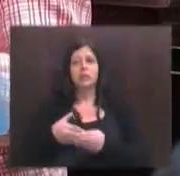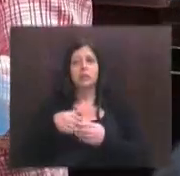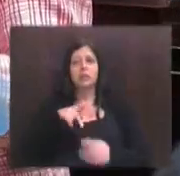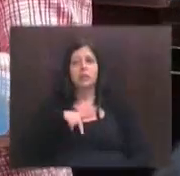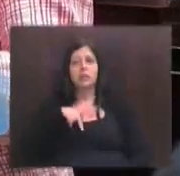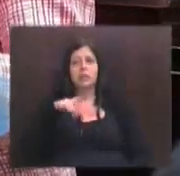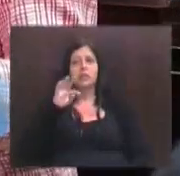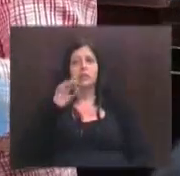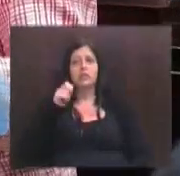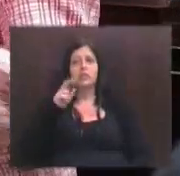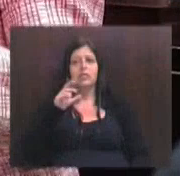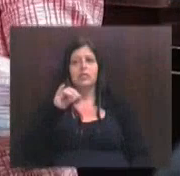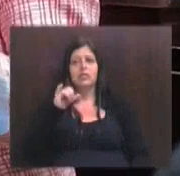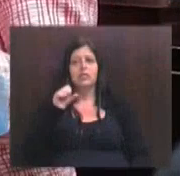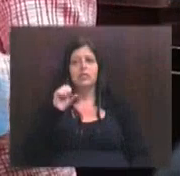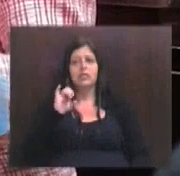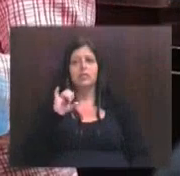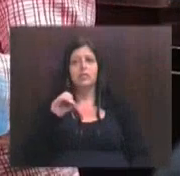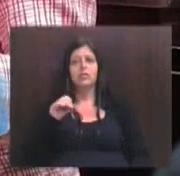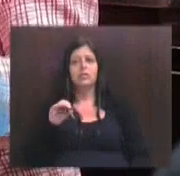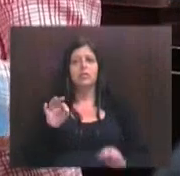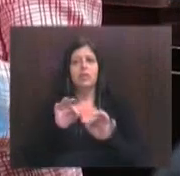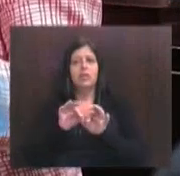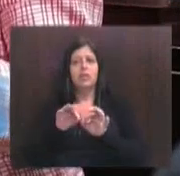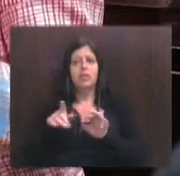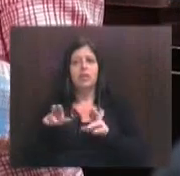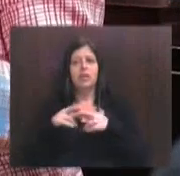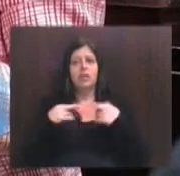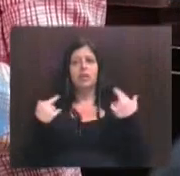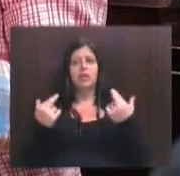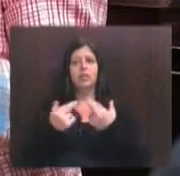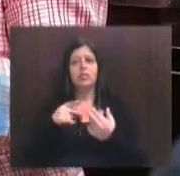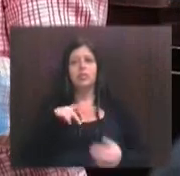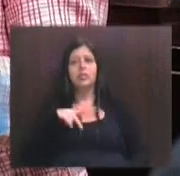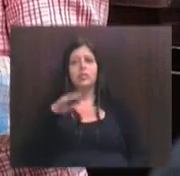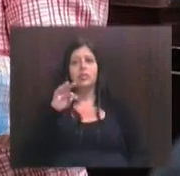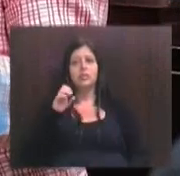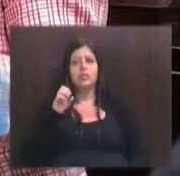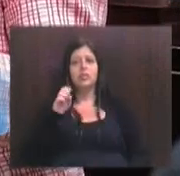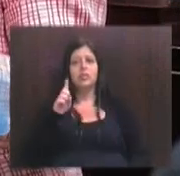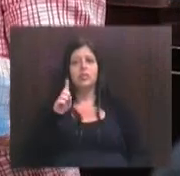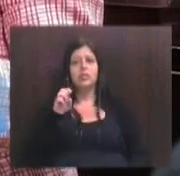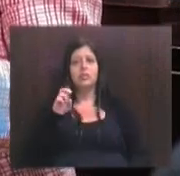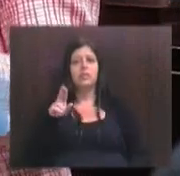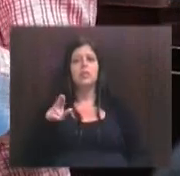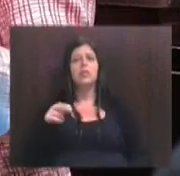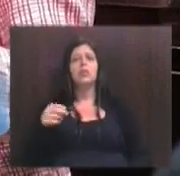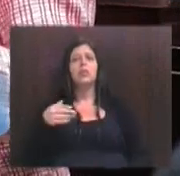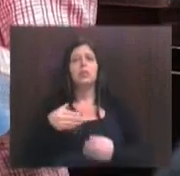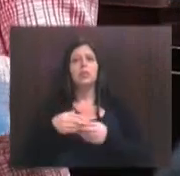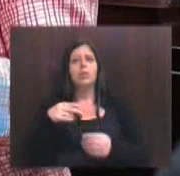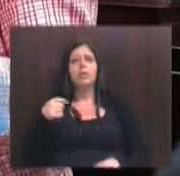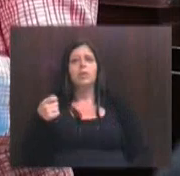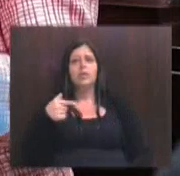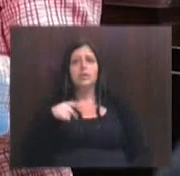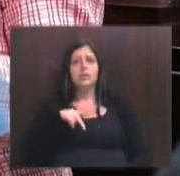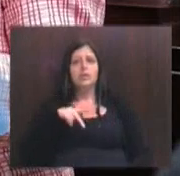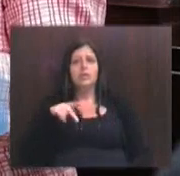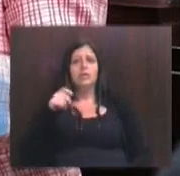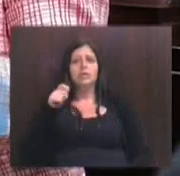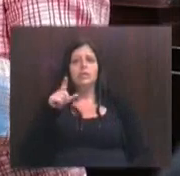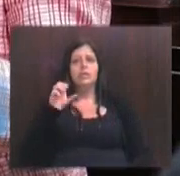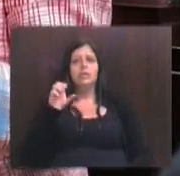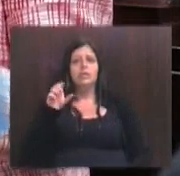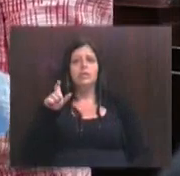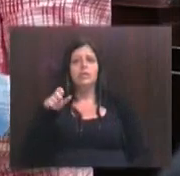presidente Tarcísio, que preside esta sessão, o presidente Tadeu, cumprimentar o vice-presidente Alexandre e José